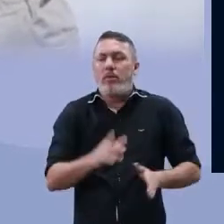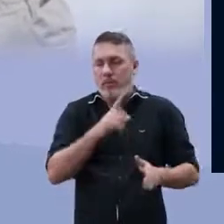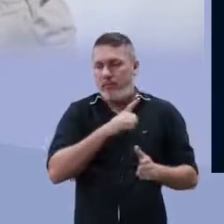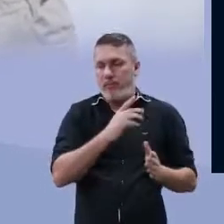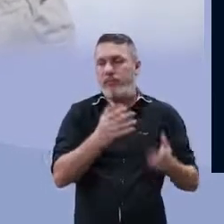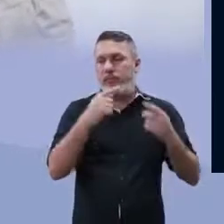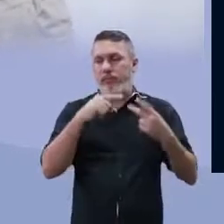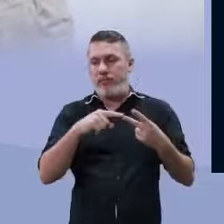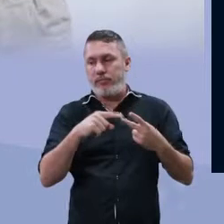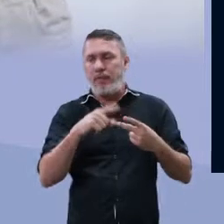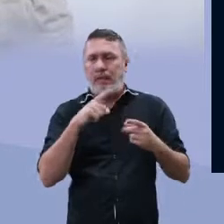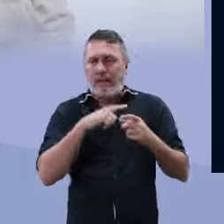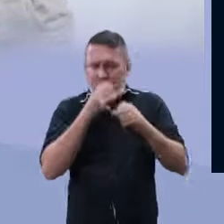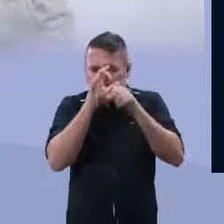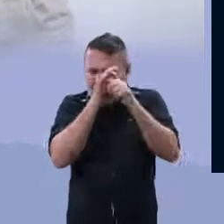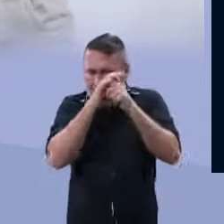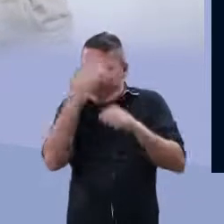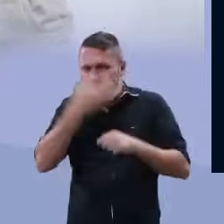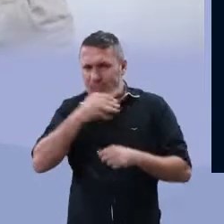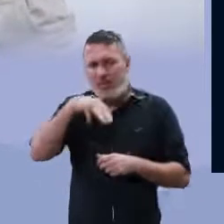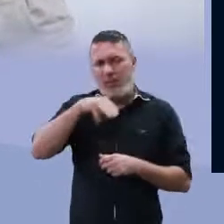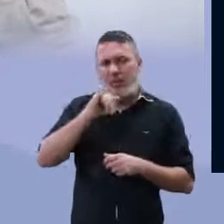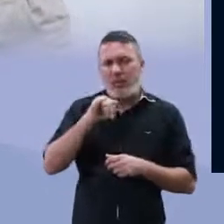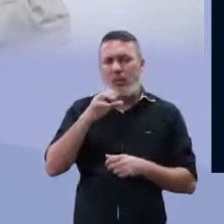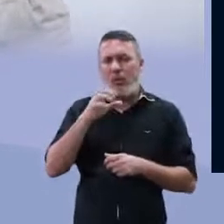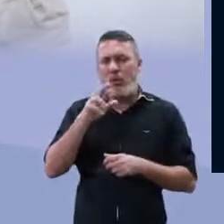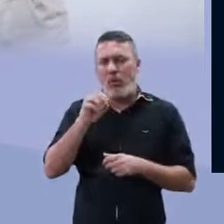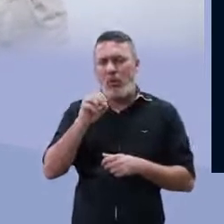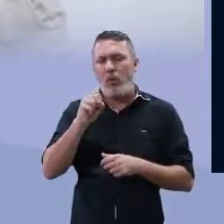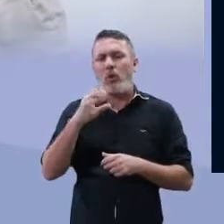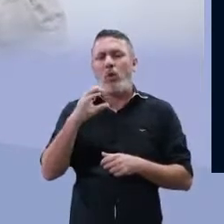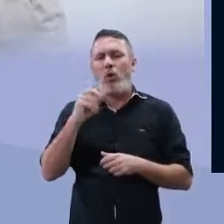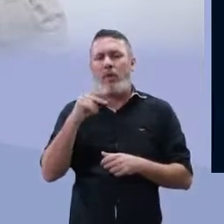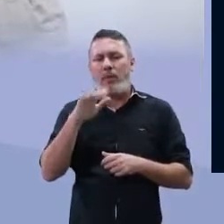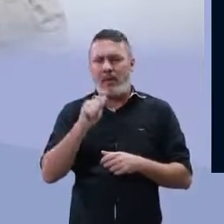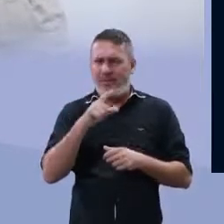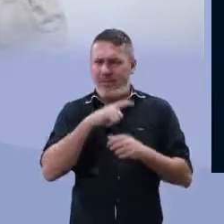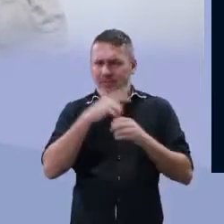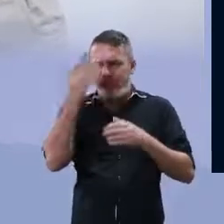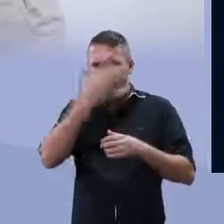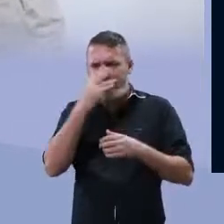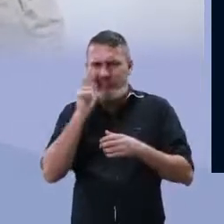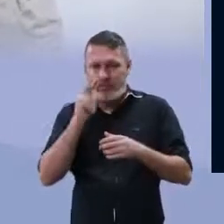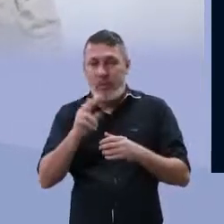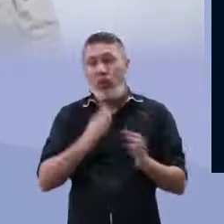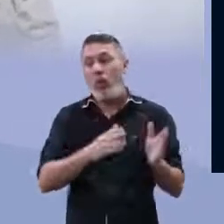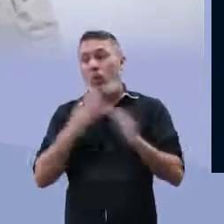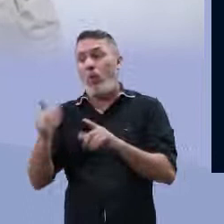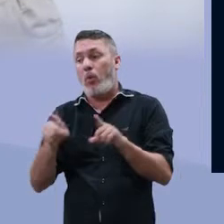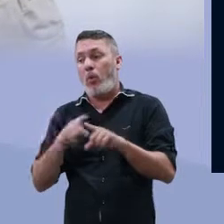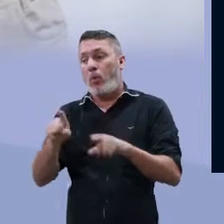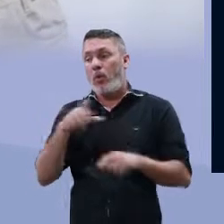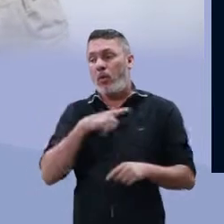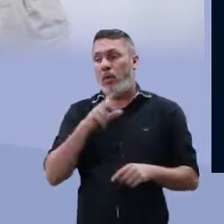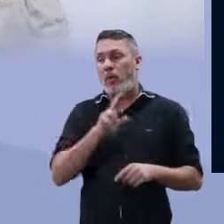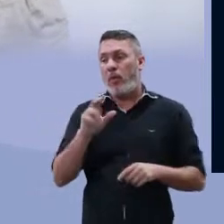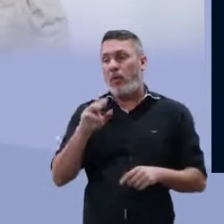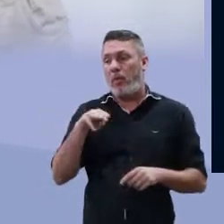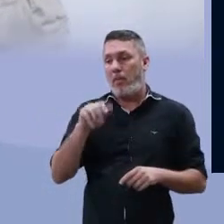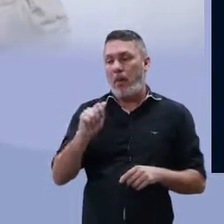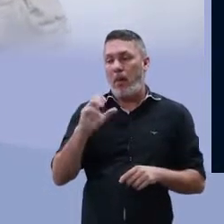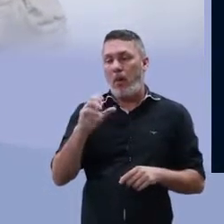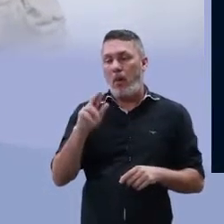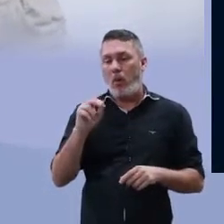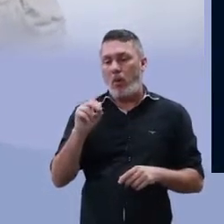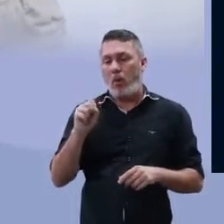materna. Algumas são microscópicas, fazendo parte do fitoplâncton, né? Junto com as cianobactérias. E outras são